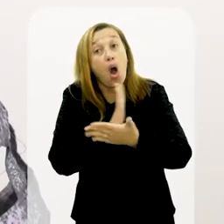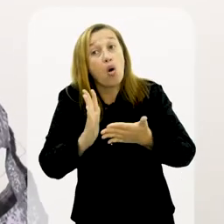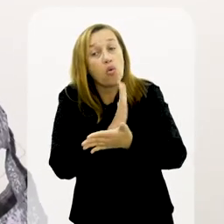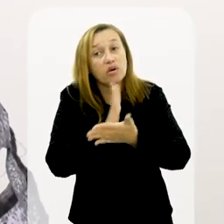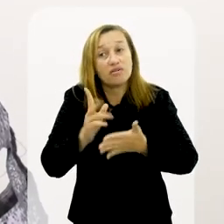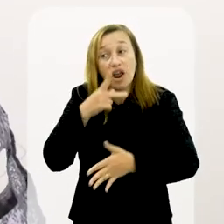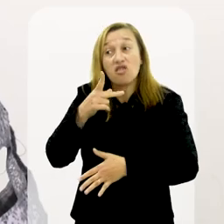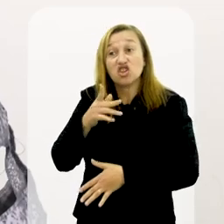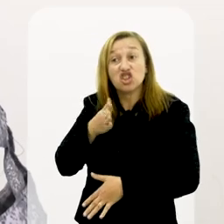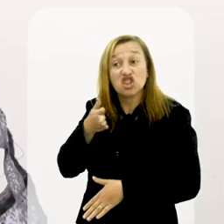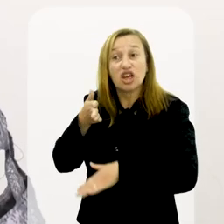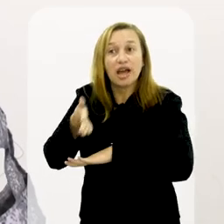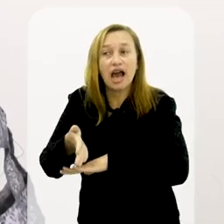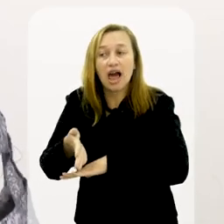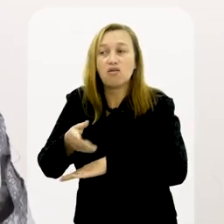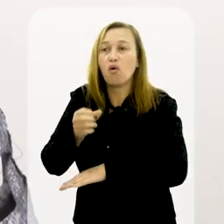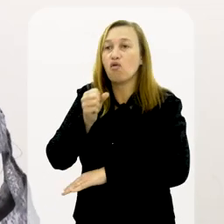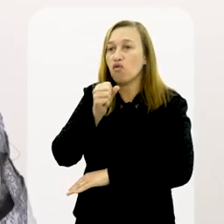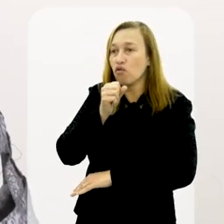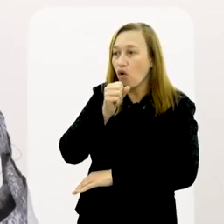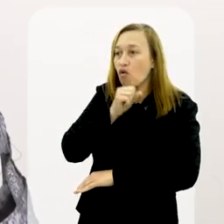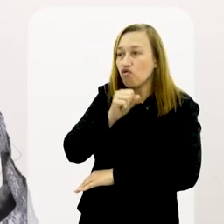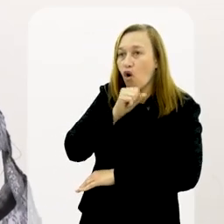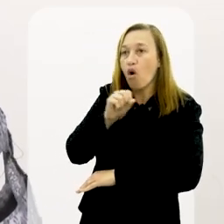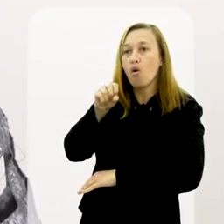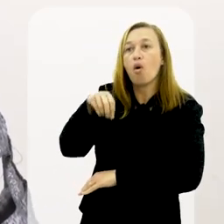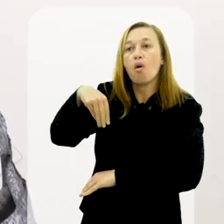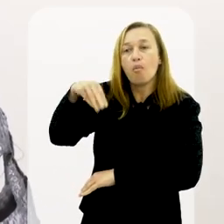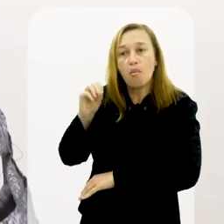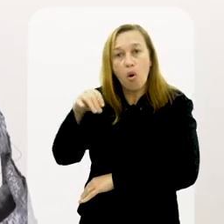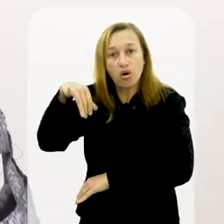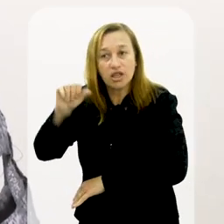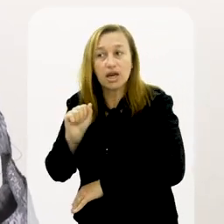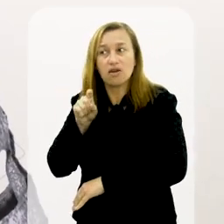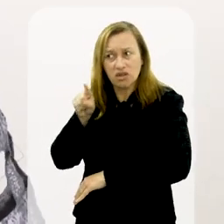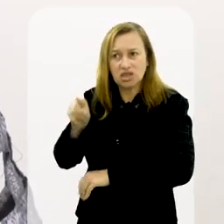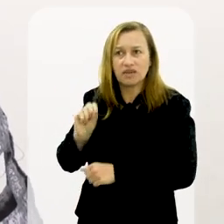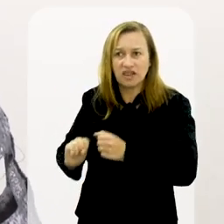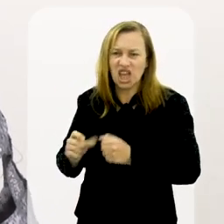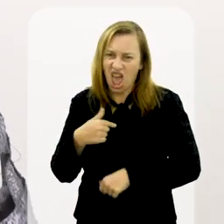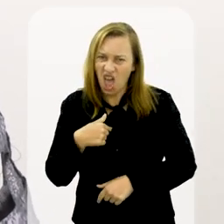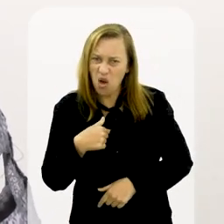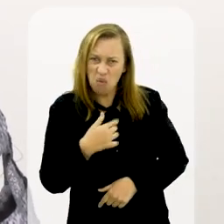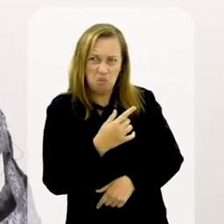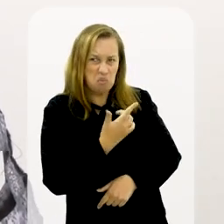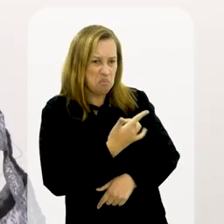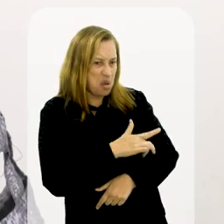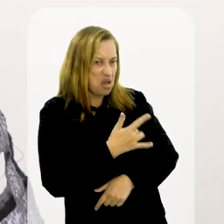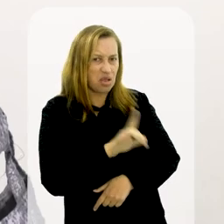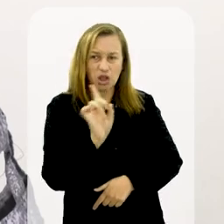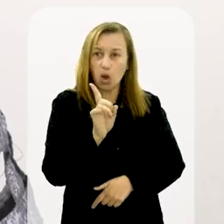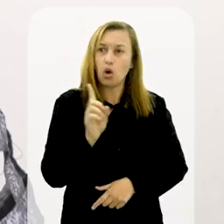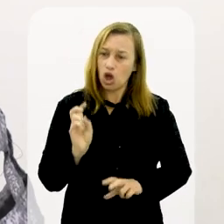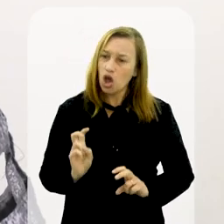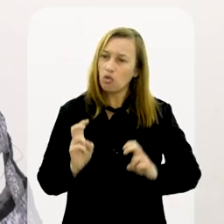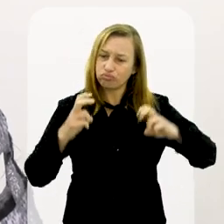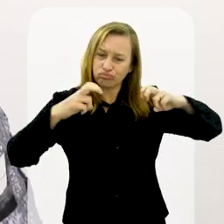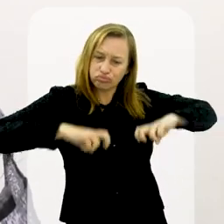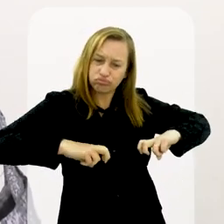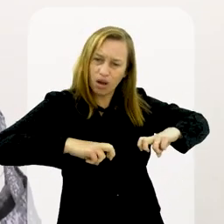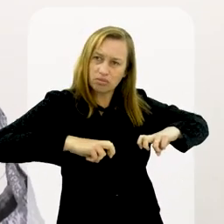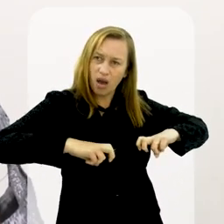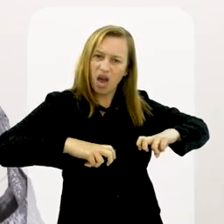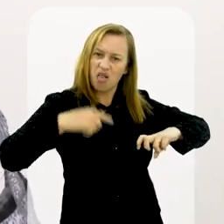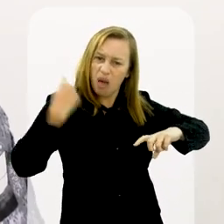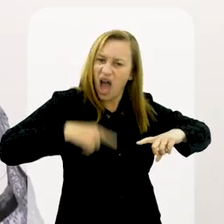teoria, vou chegar lá, vou contar para a avó Mônica que você está fazendo isso, isso. E eu não tenho pena, não. Eu sento e